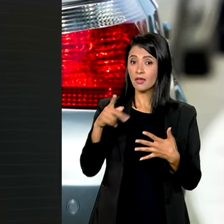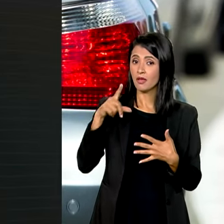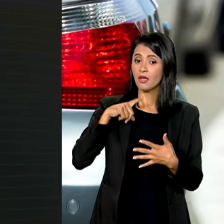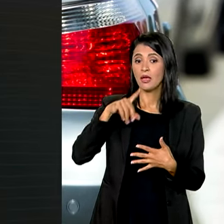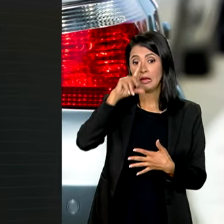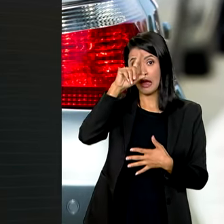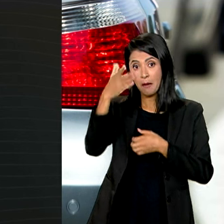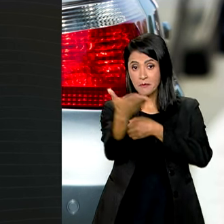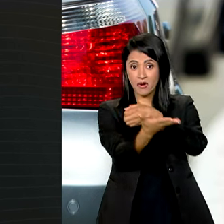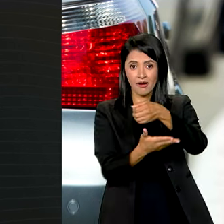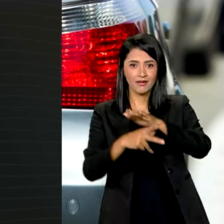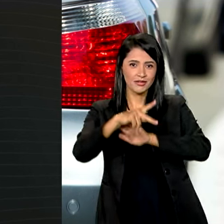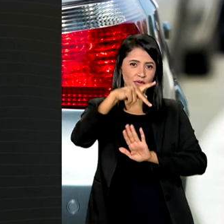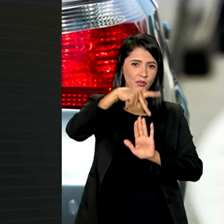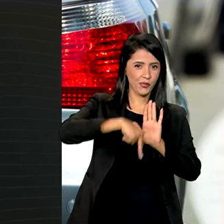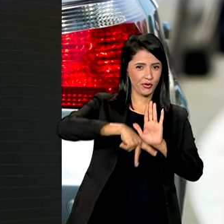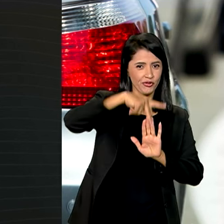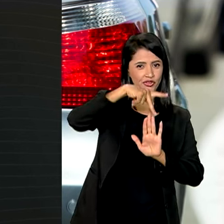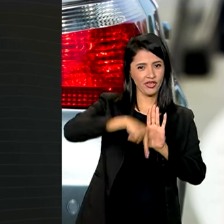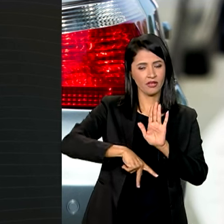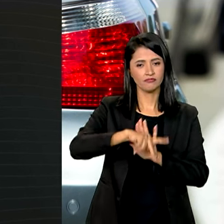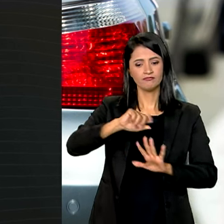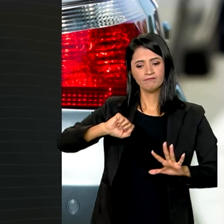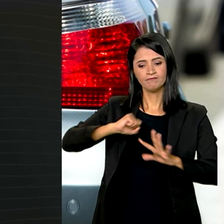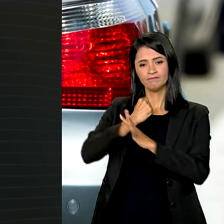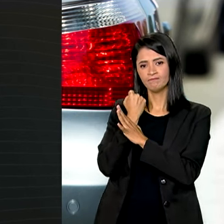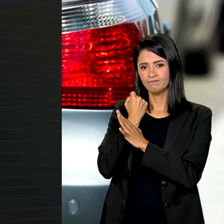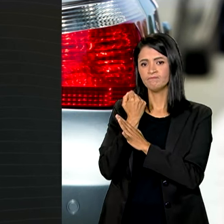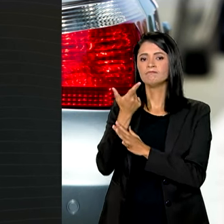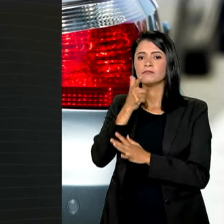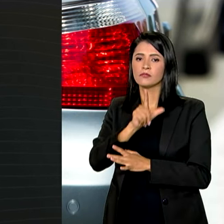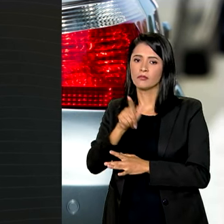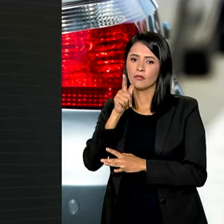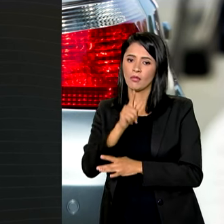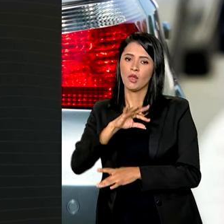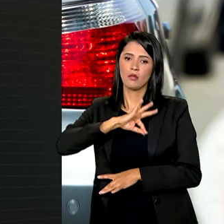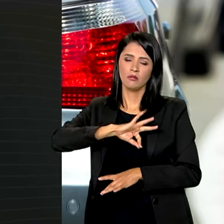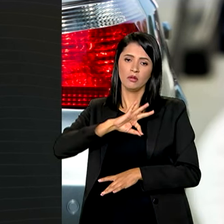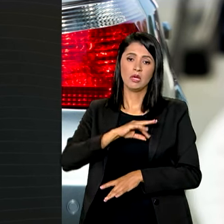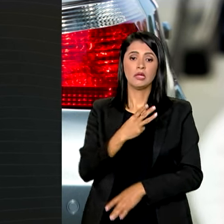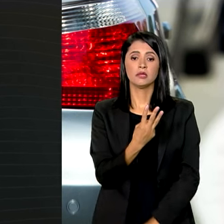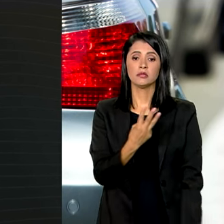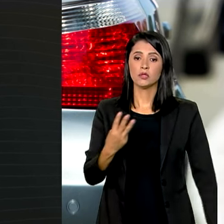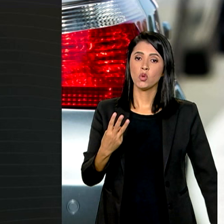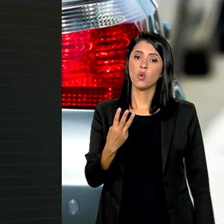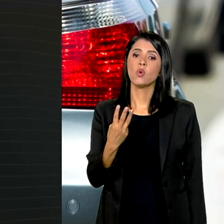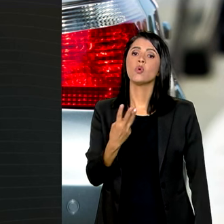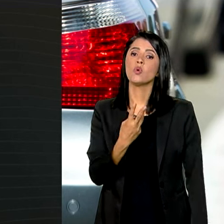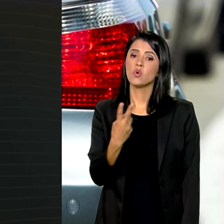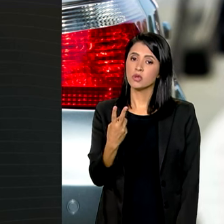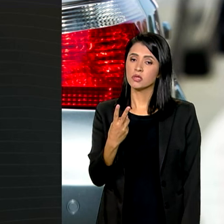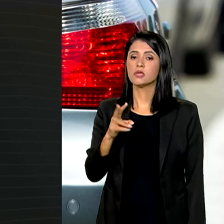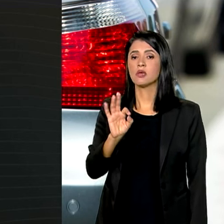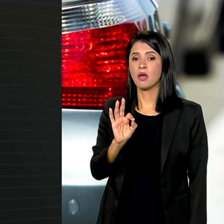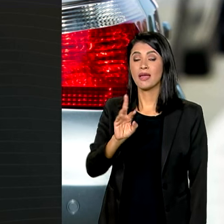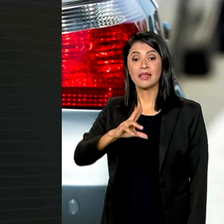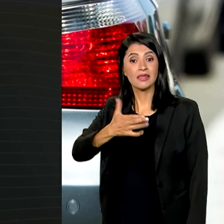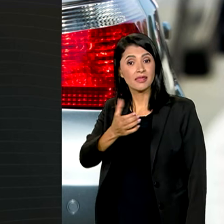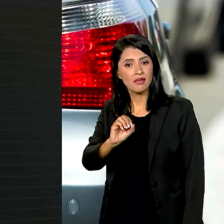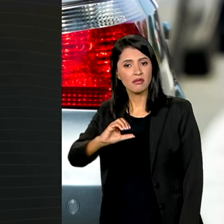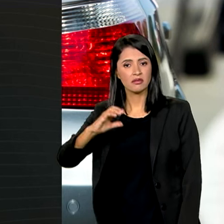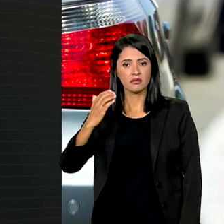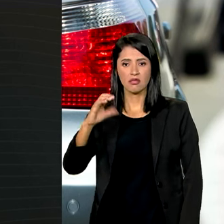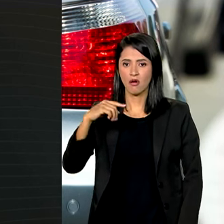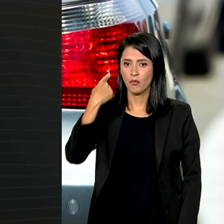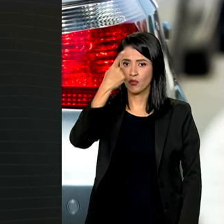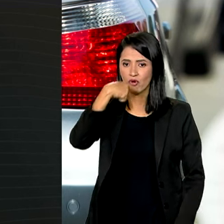são os pilares do projeto. Garantia de ganho mínimo de R$ 32,10 por hora.